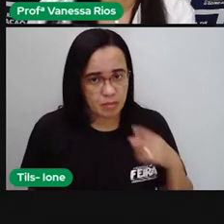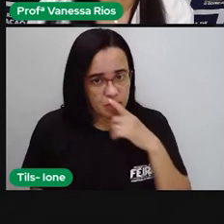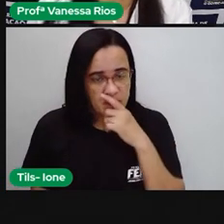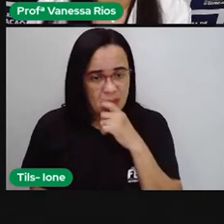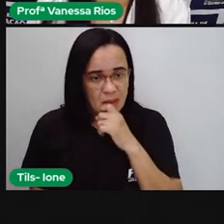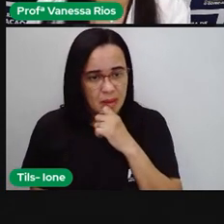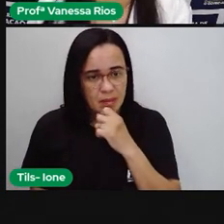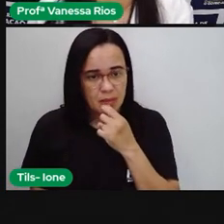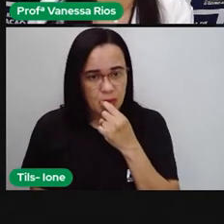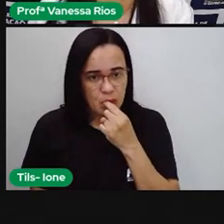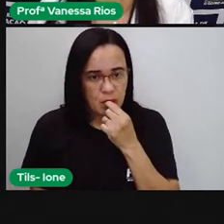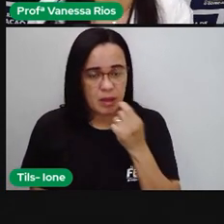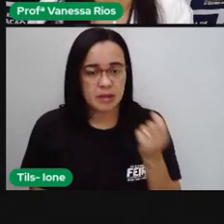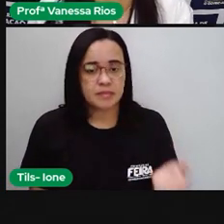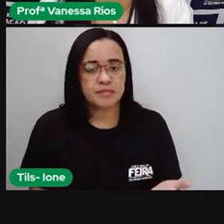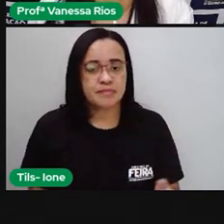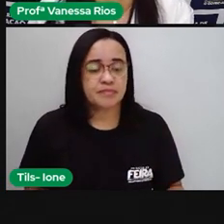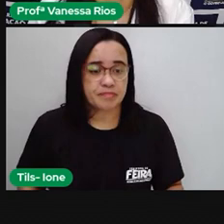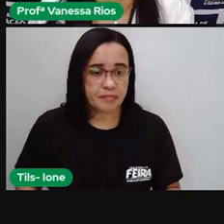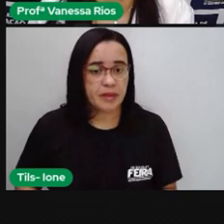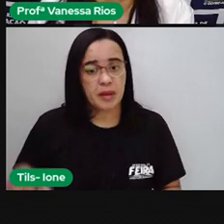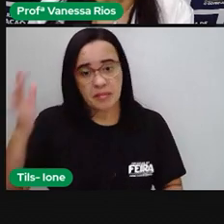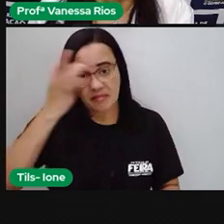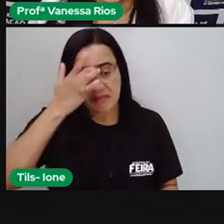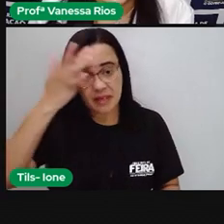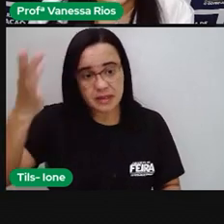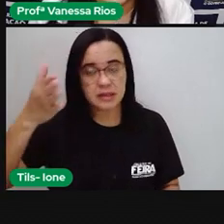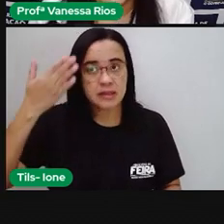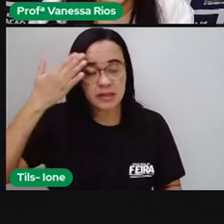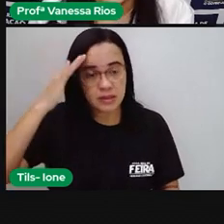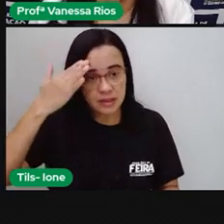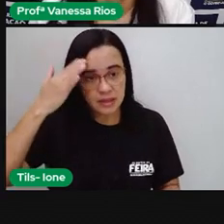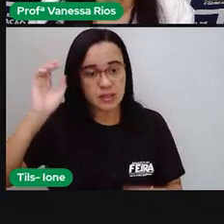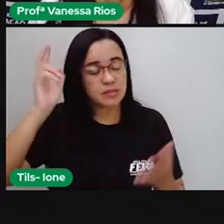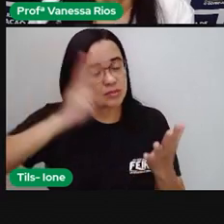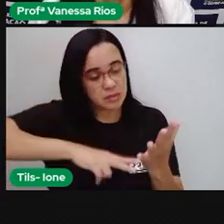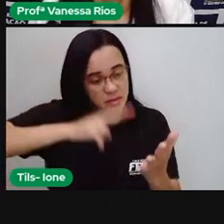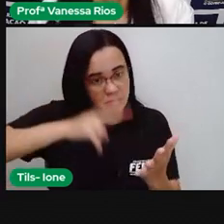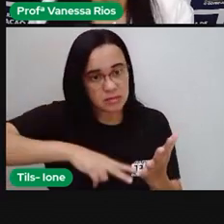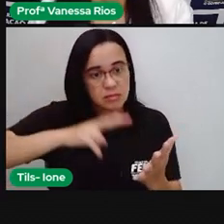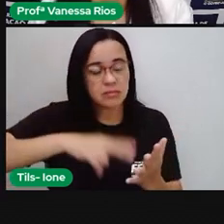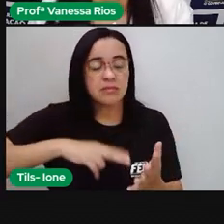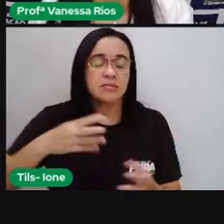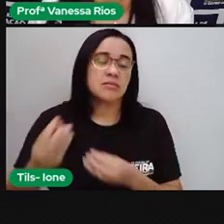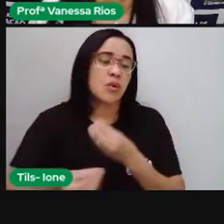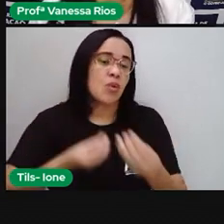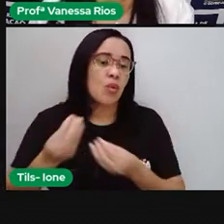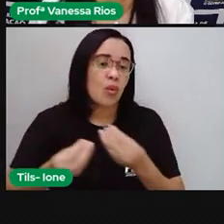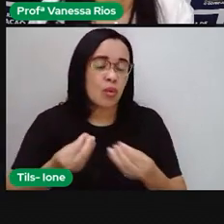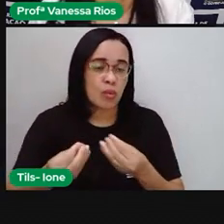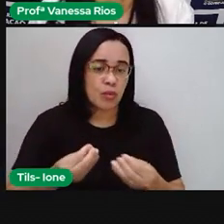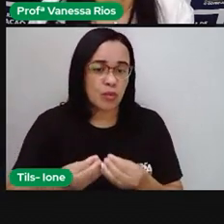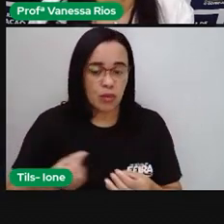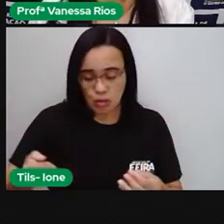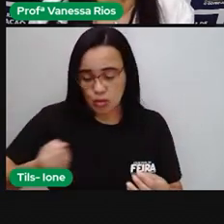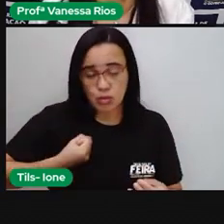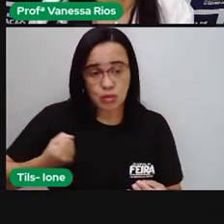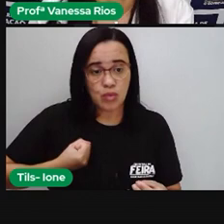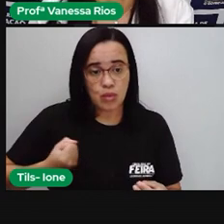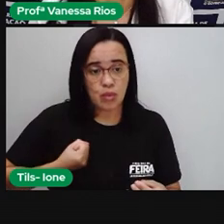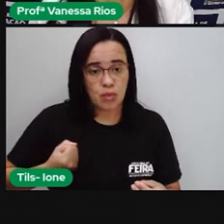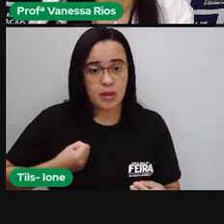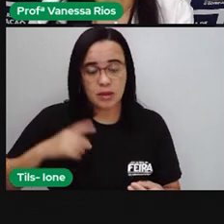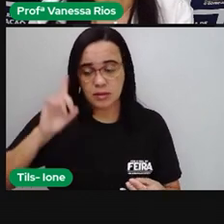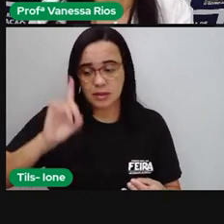Então, com o objetivo de facilitar o entendimento e a leitura, muitas vezes, os números decimais grandes